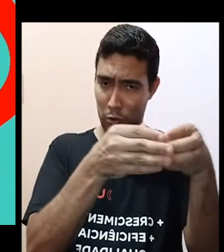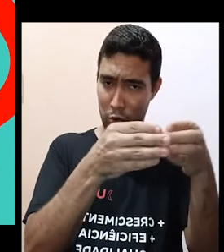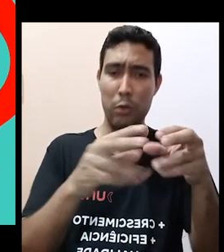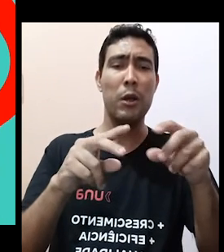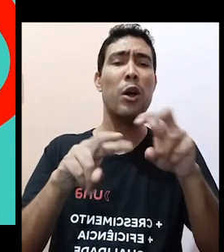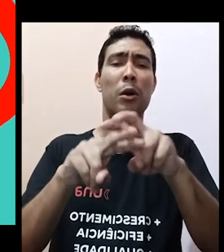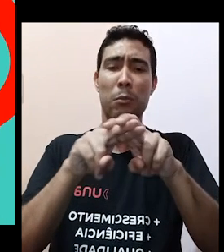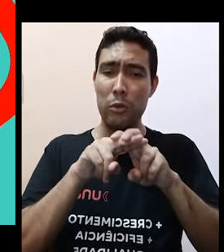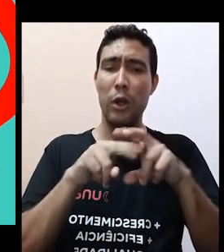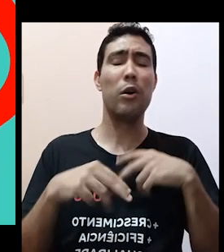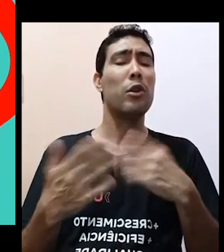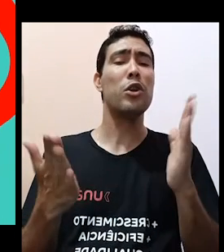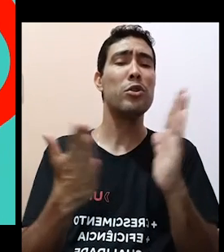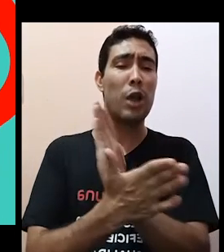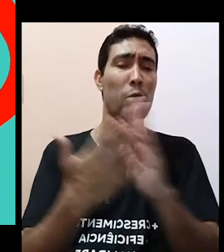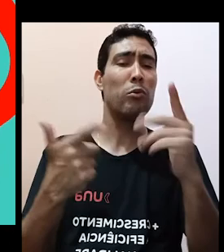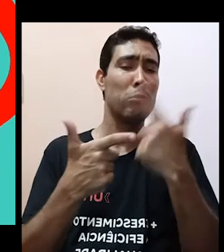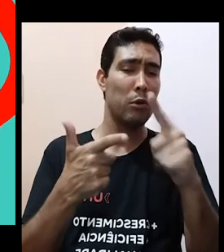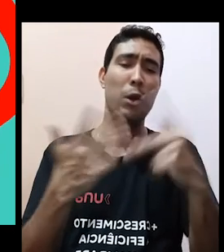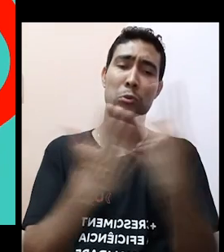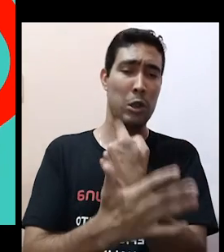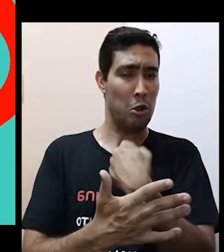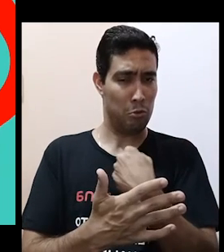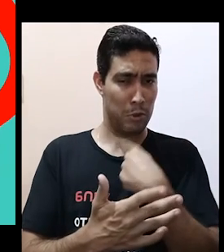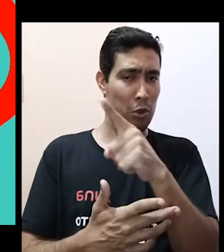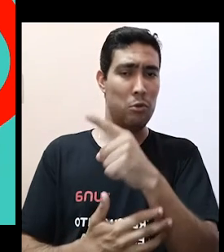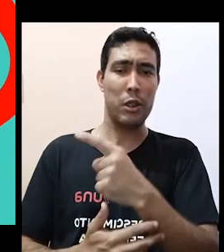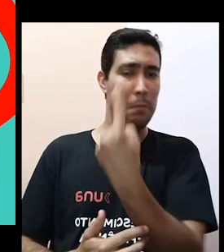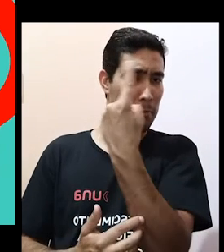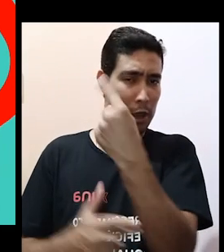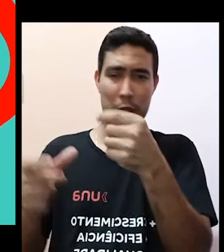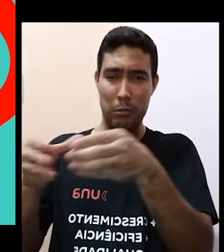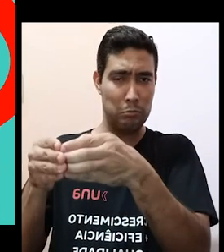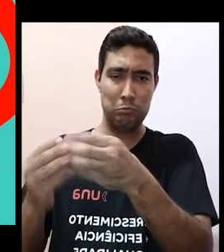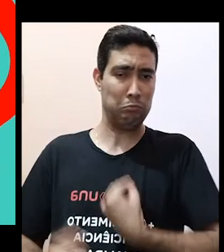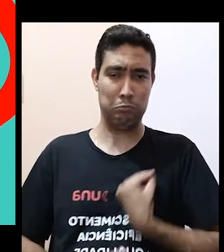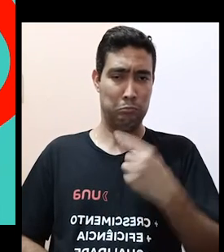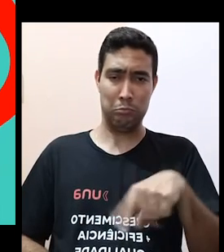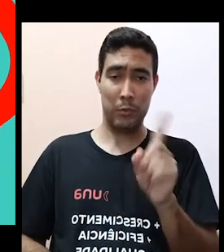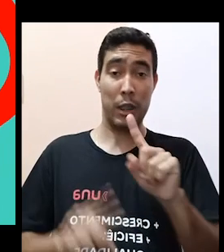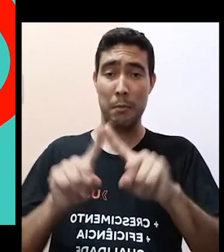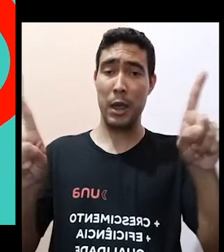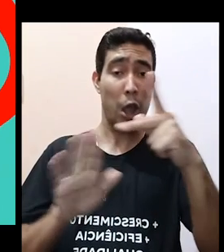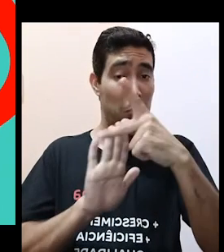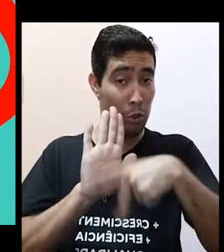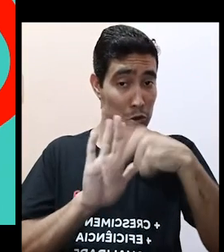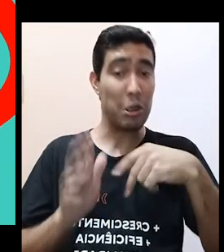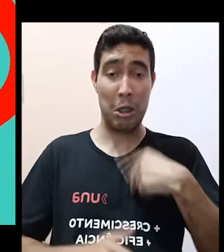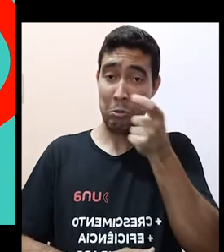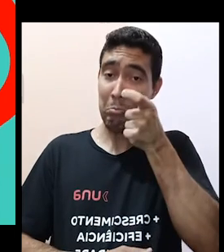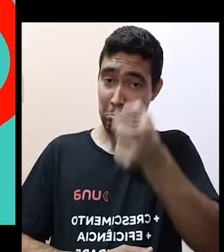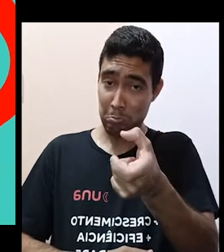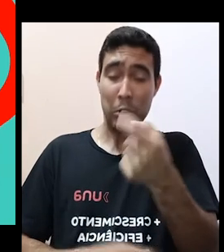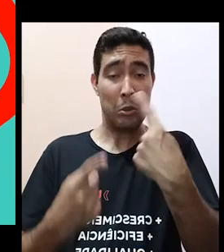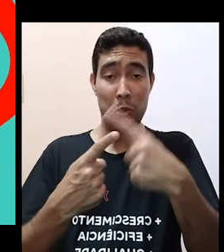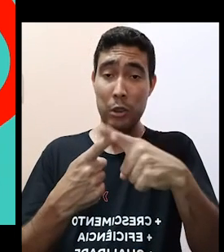compromissos assumidos, e não pude participar da primeira, e desde sempre foi um projeto que chamou minha total atenção por todo esse escopo de